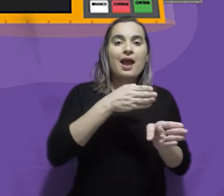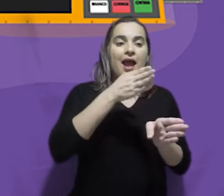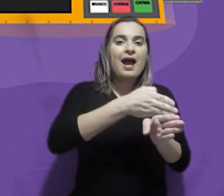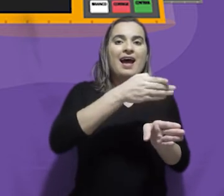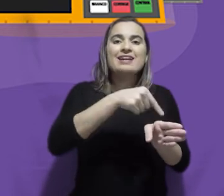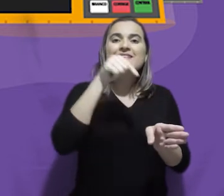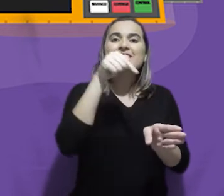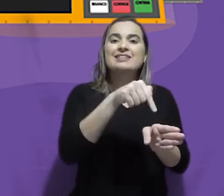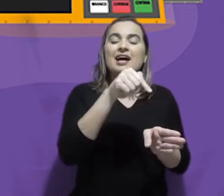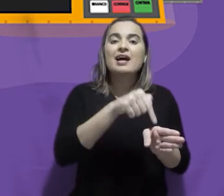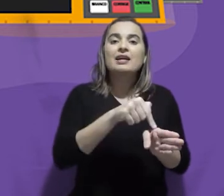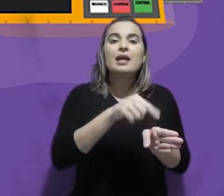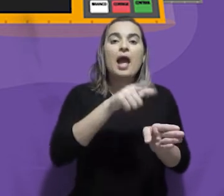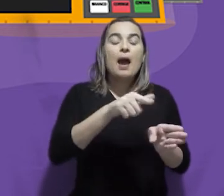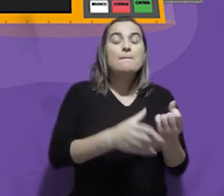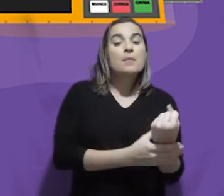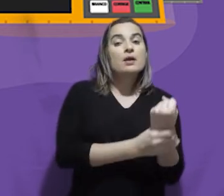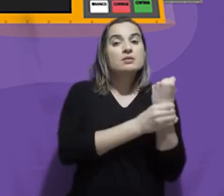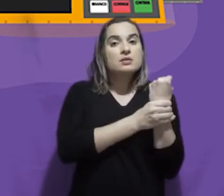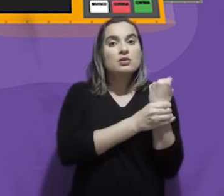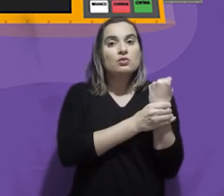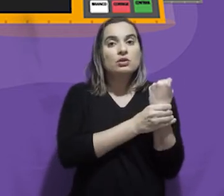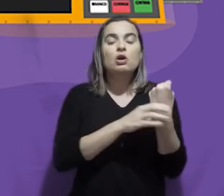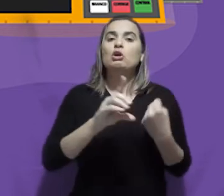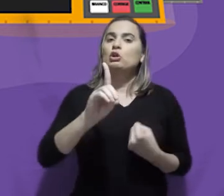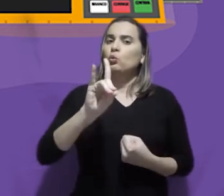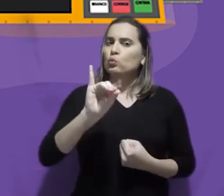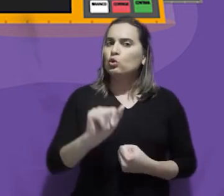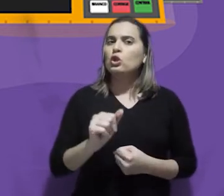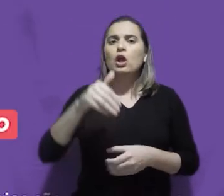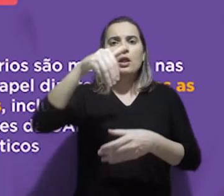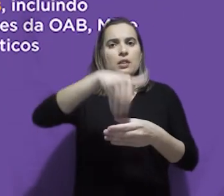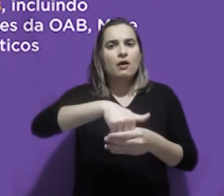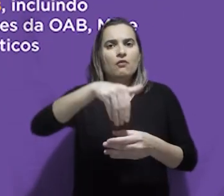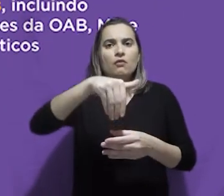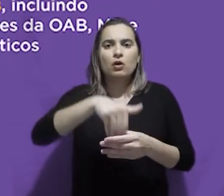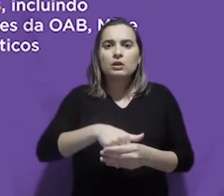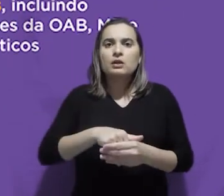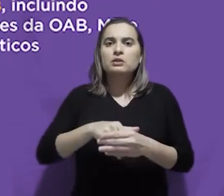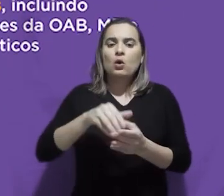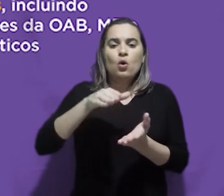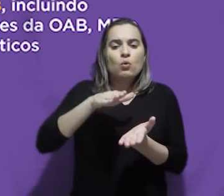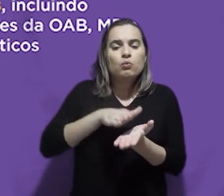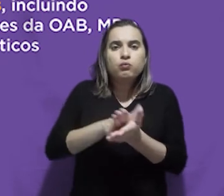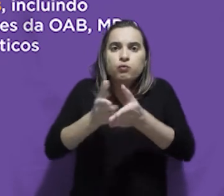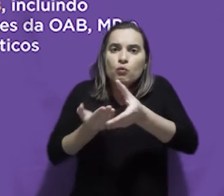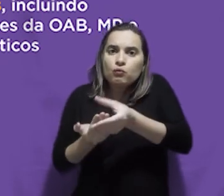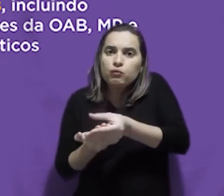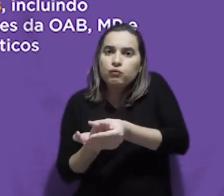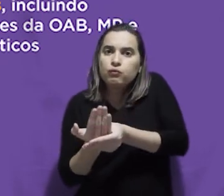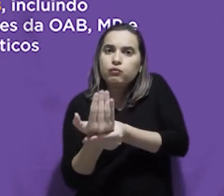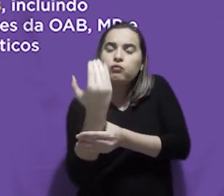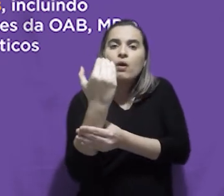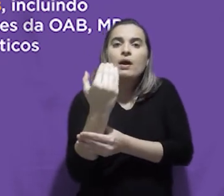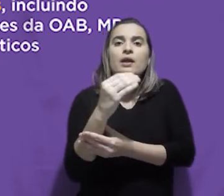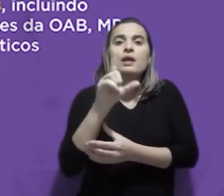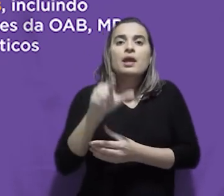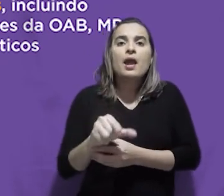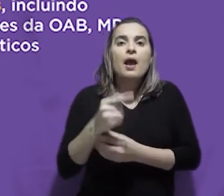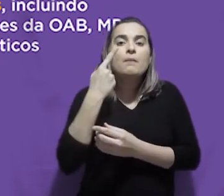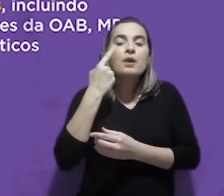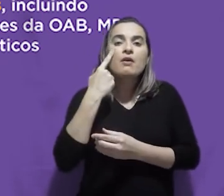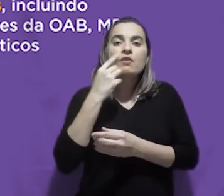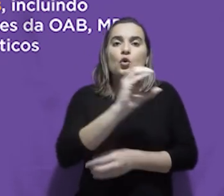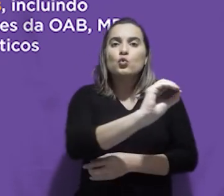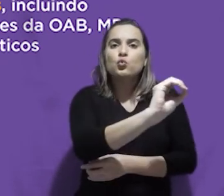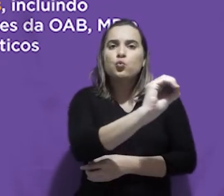para verificação de segurança. Já no dia da votação, a partir da impressão da zerésima pelo equipamento, prova de